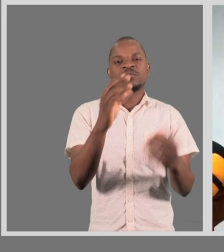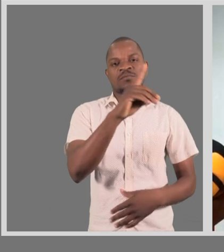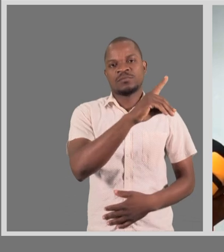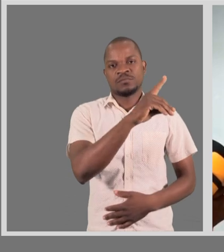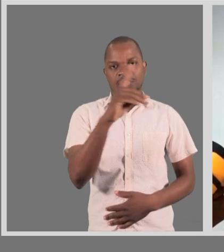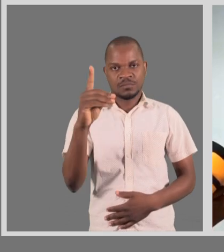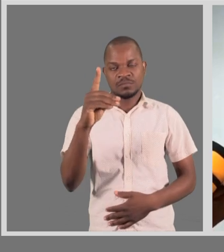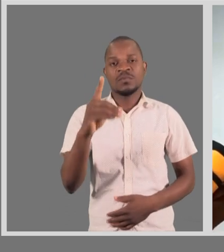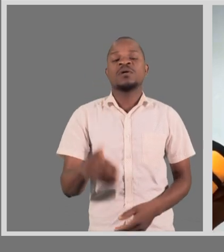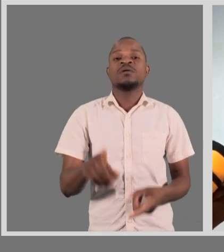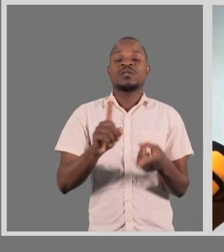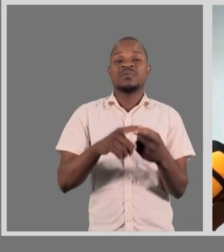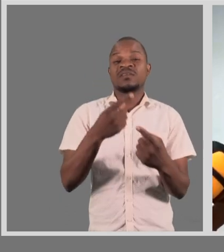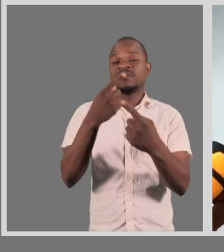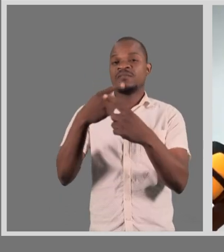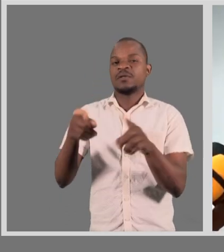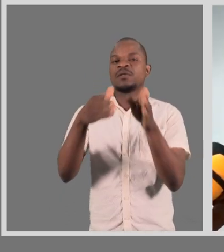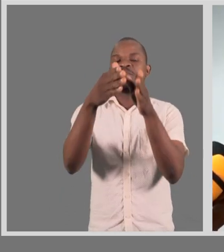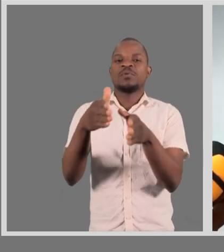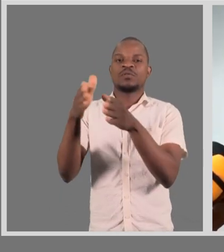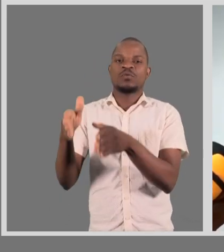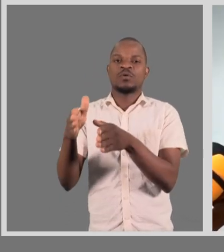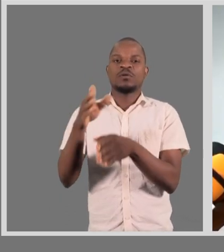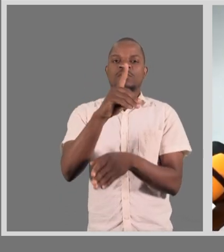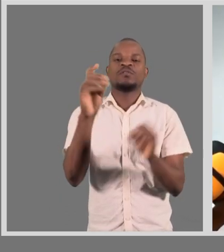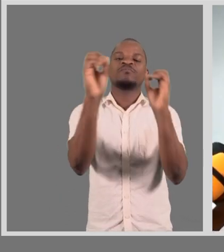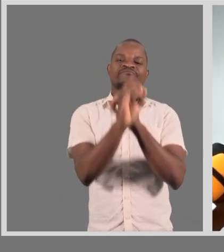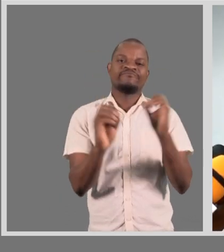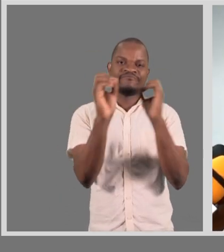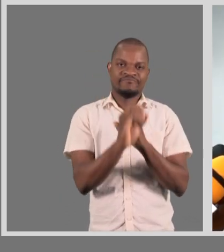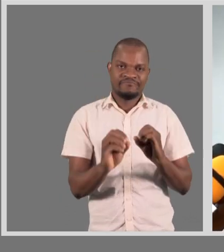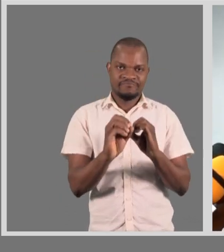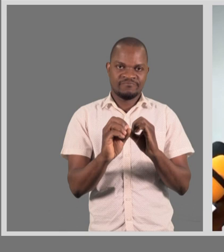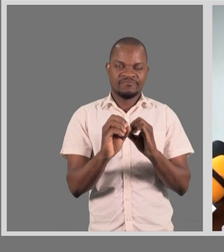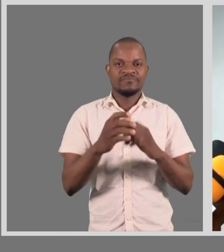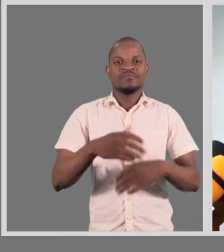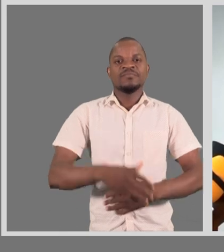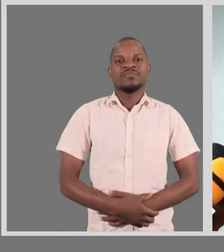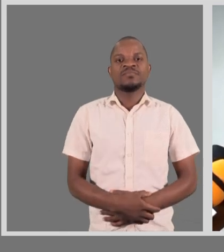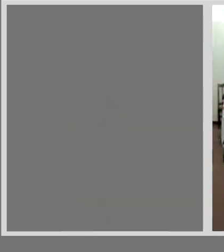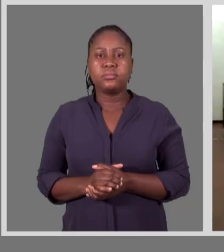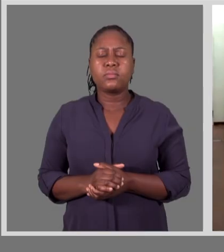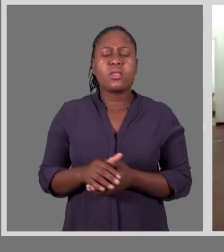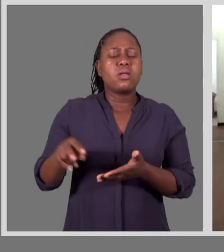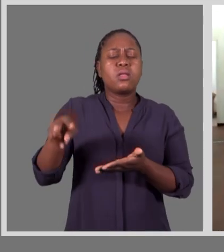que é de uma forma diferente que se faz com os outros que não têm as referidas deficiências.